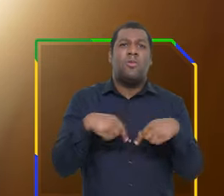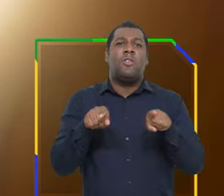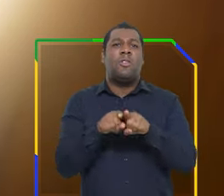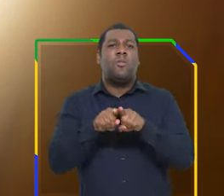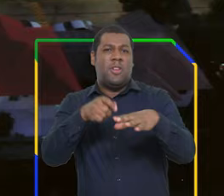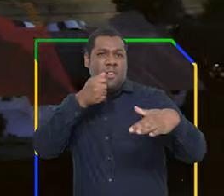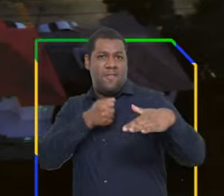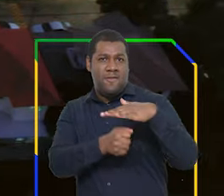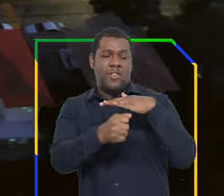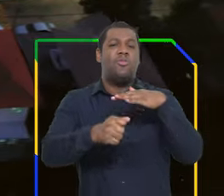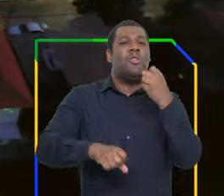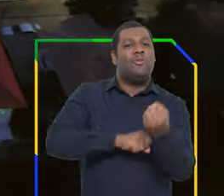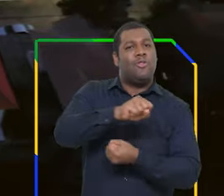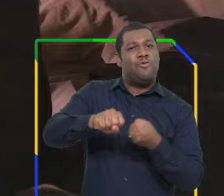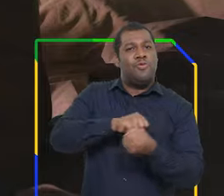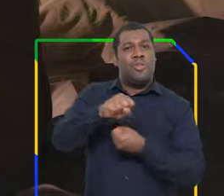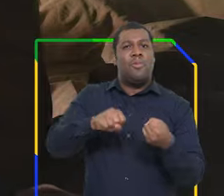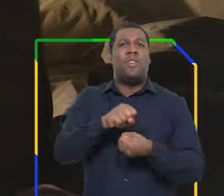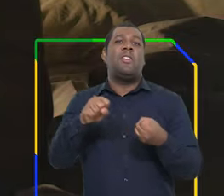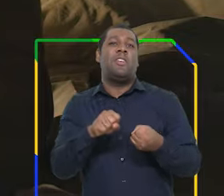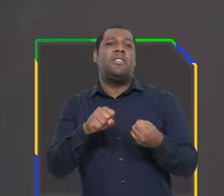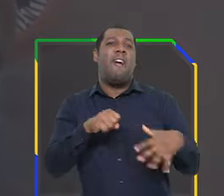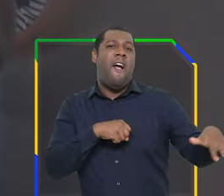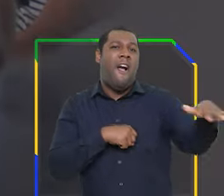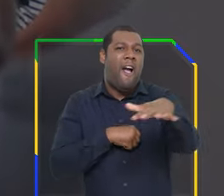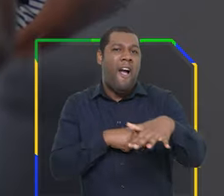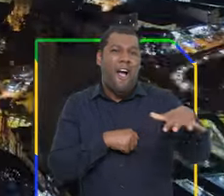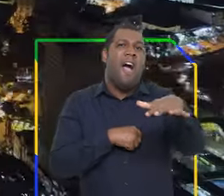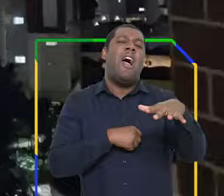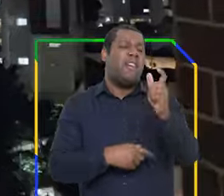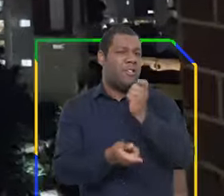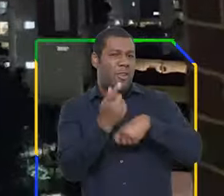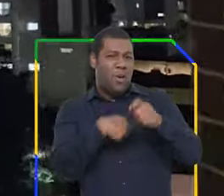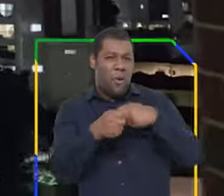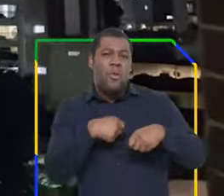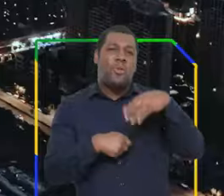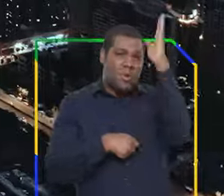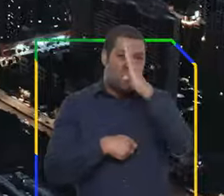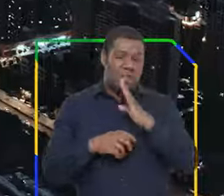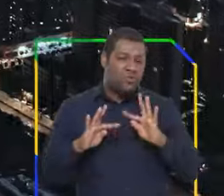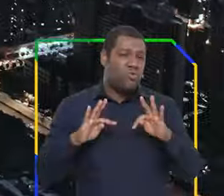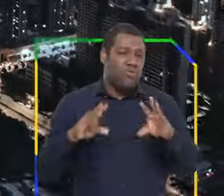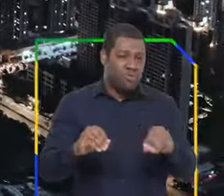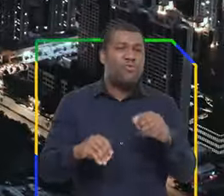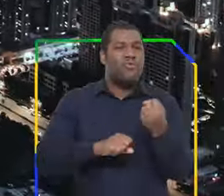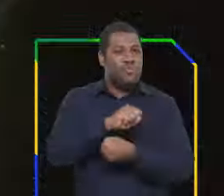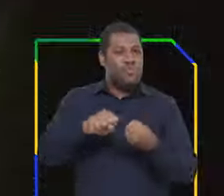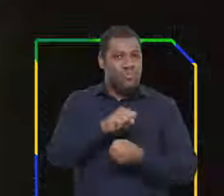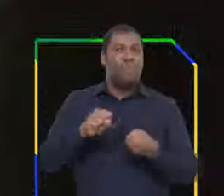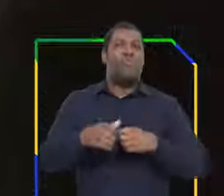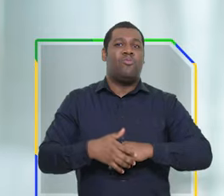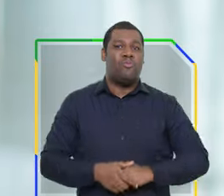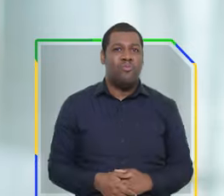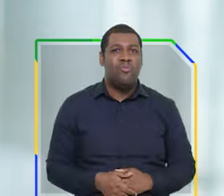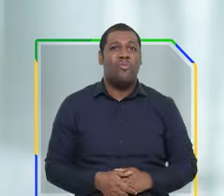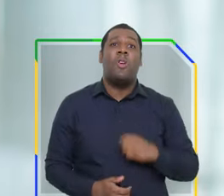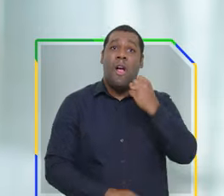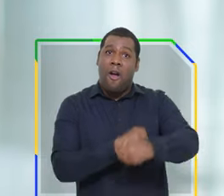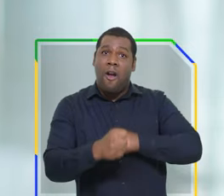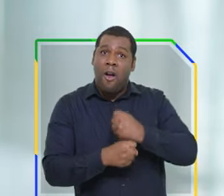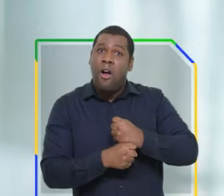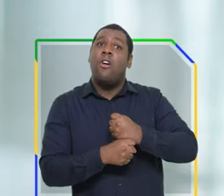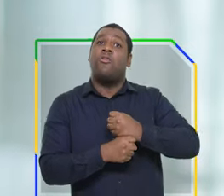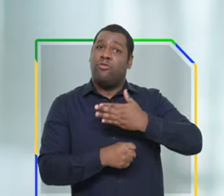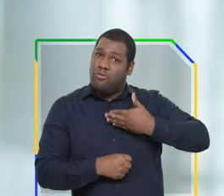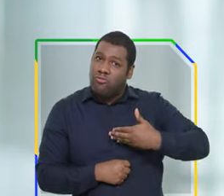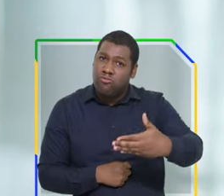investimentos sustentáveis para todos os setores de nossa economia. Estamos trabalhando nessa direção. Os próximos